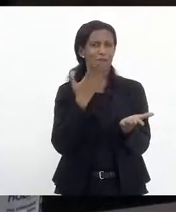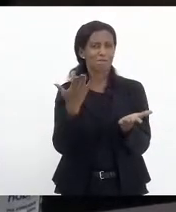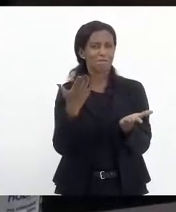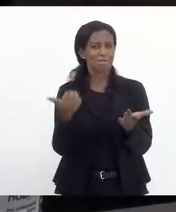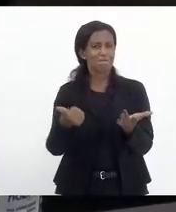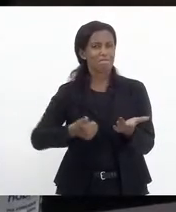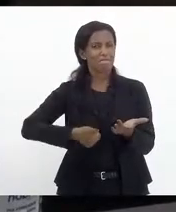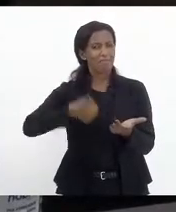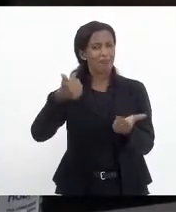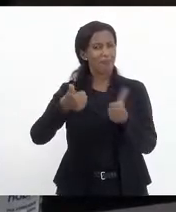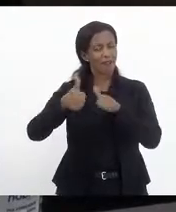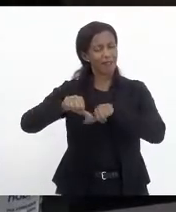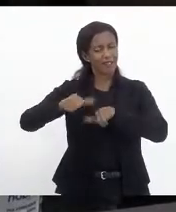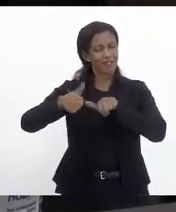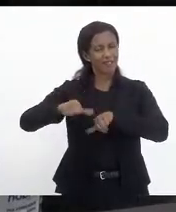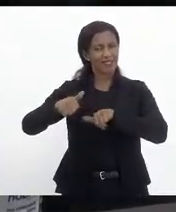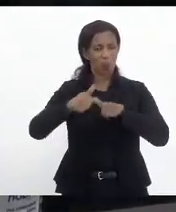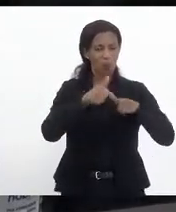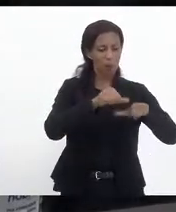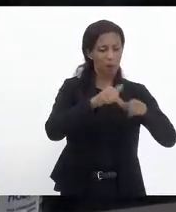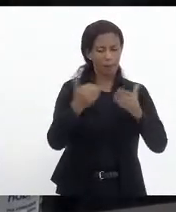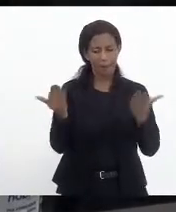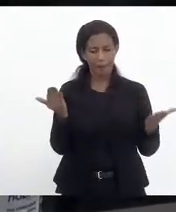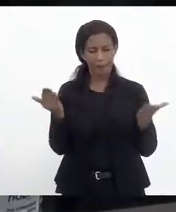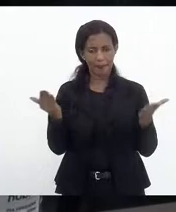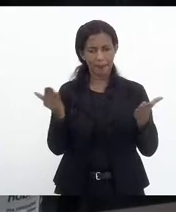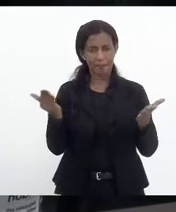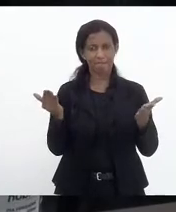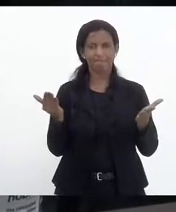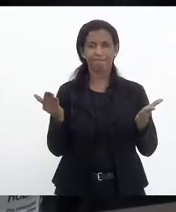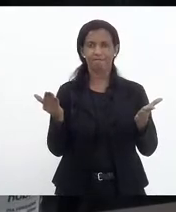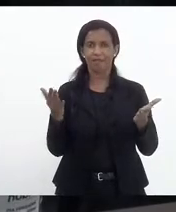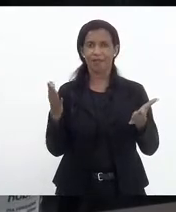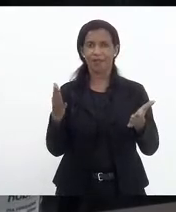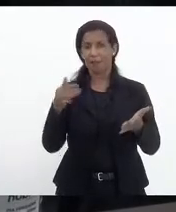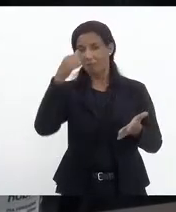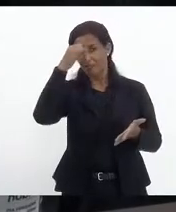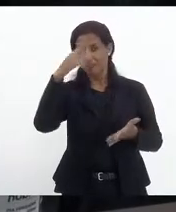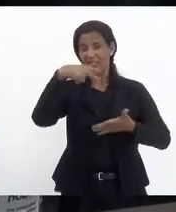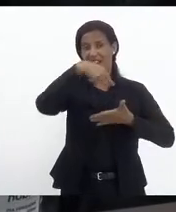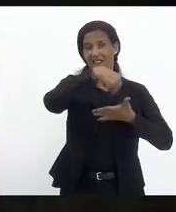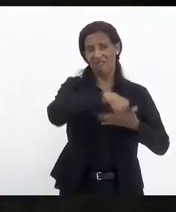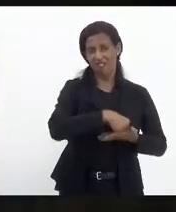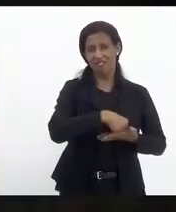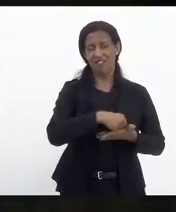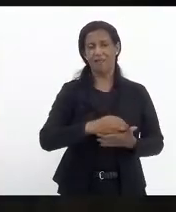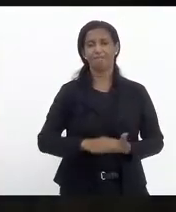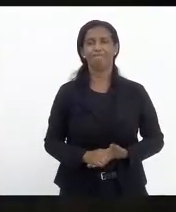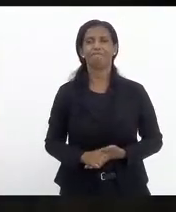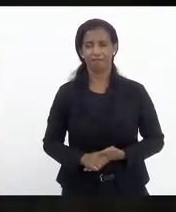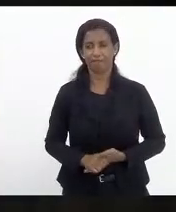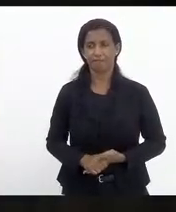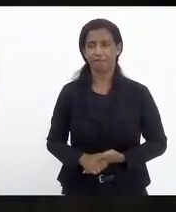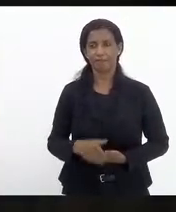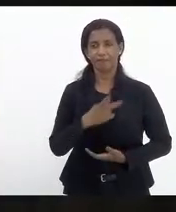avaliação na CCJ para que não haja imediatamente anexação pedido de anexação. A presidência